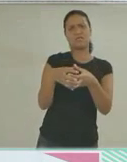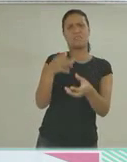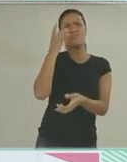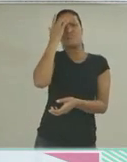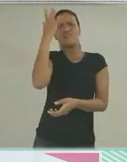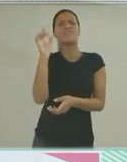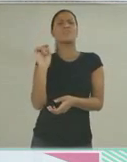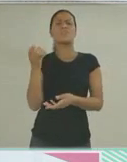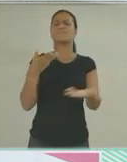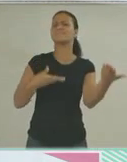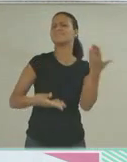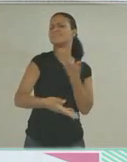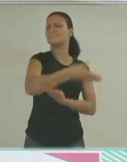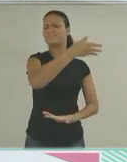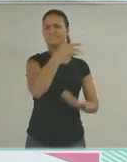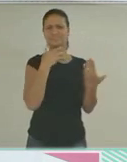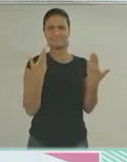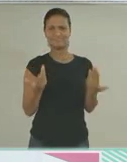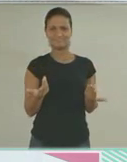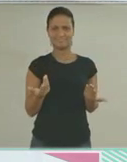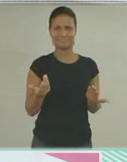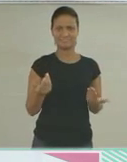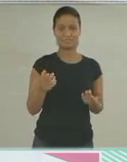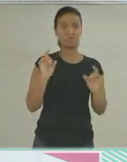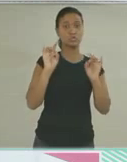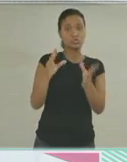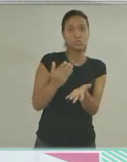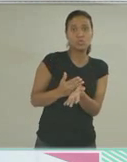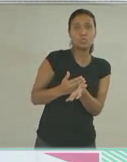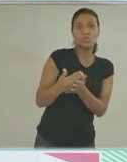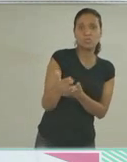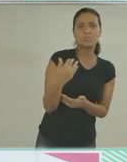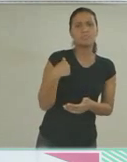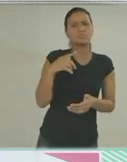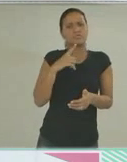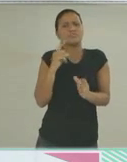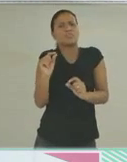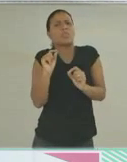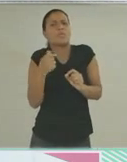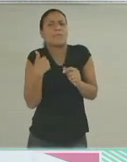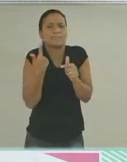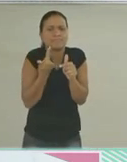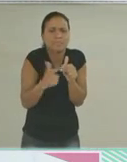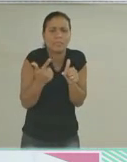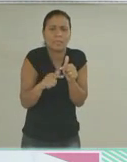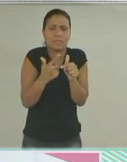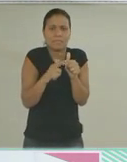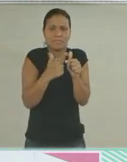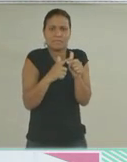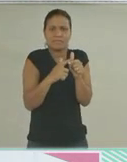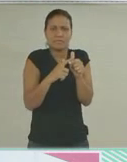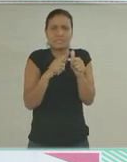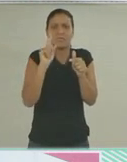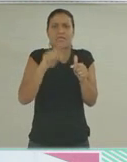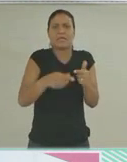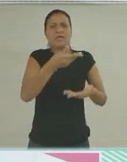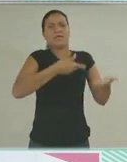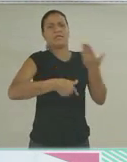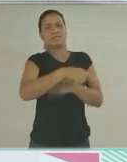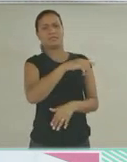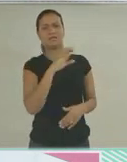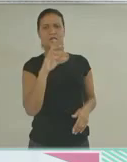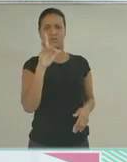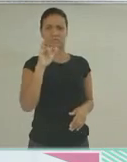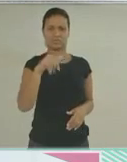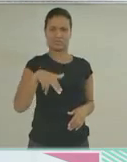os nossos clientes internos. E com a equipe, a facilidade de se relacionar é muito